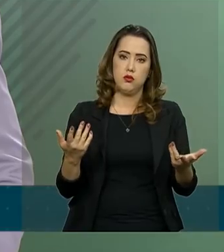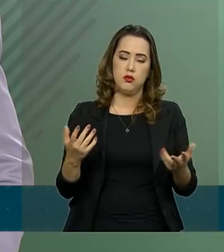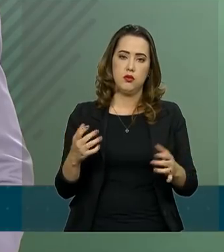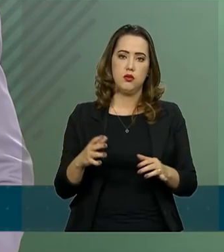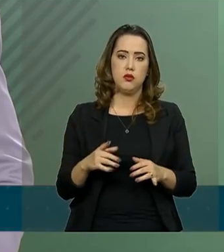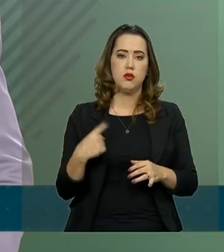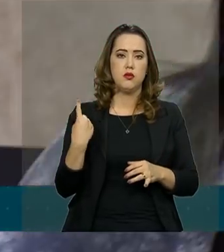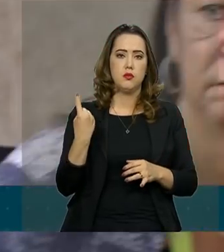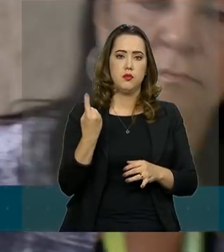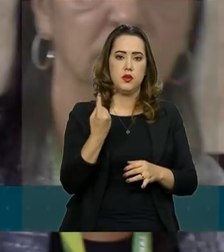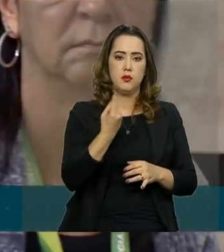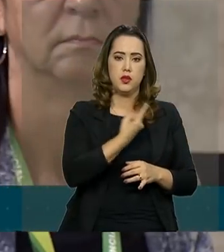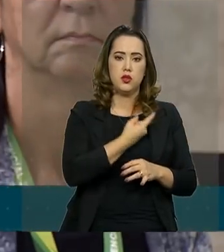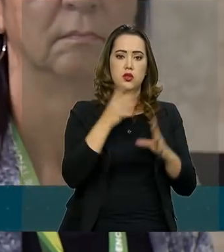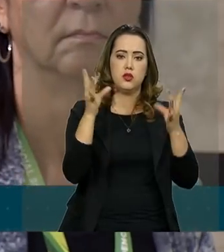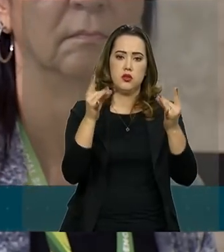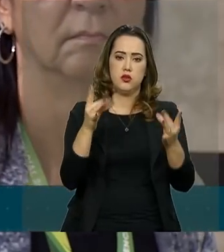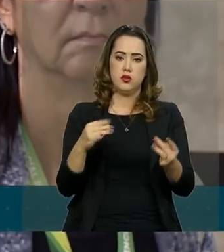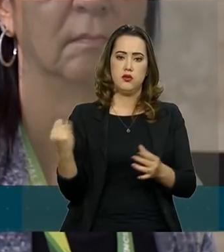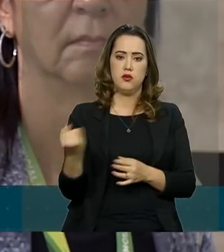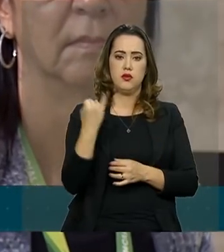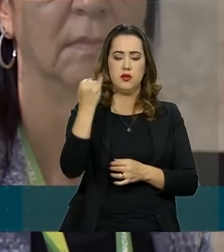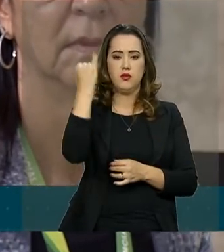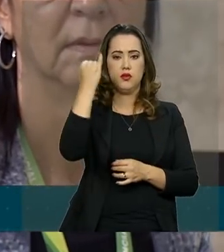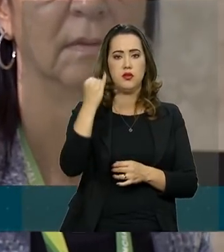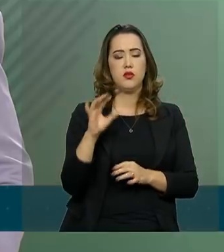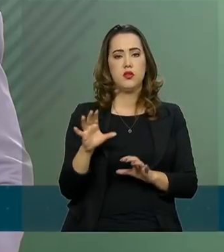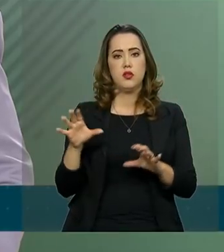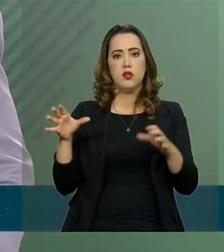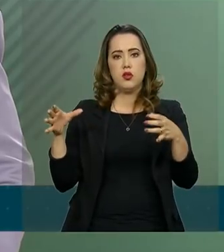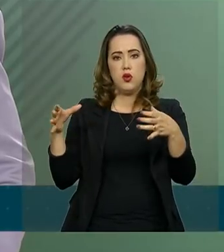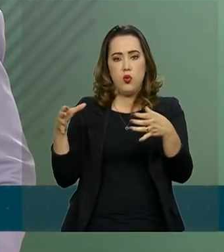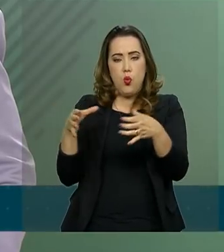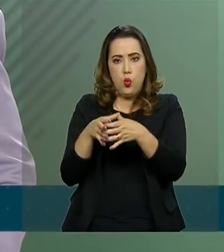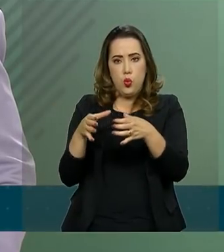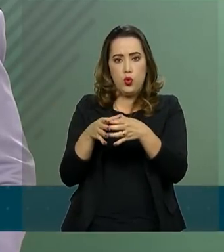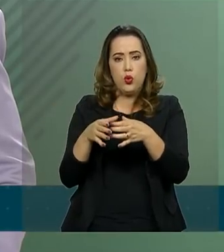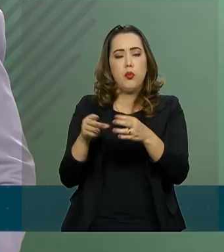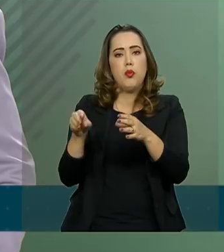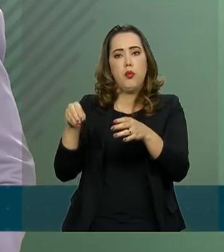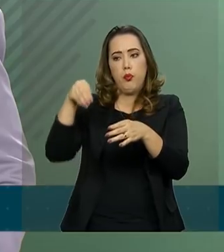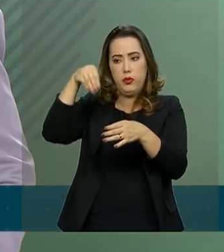Mas é para a gente, é um detalhe muito importante. Eu digo, a parte faz parte do todo.